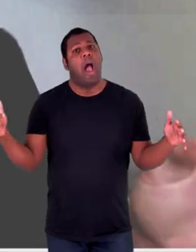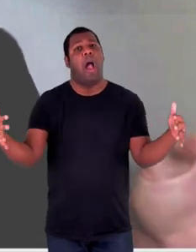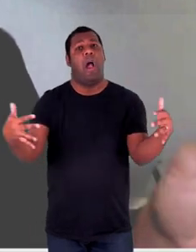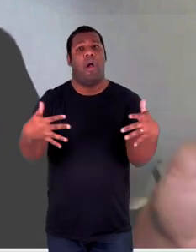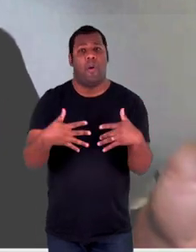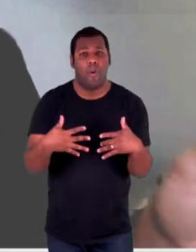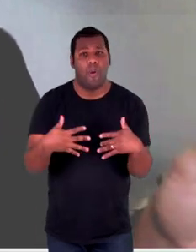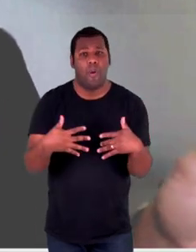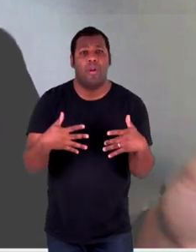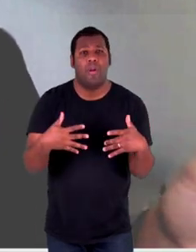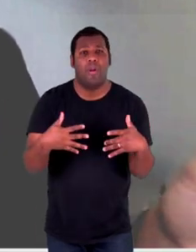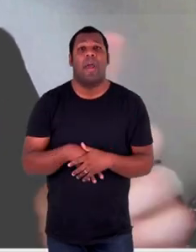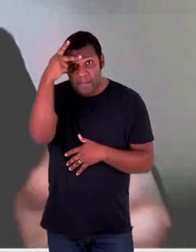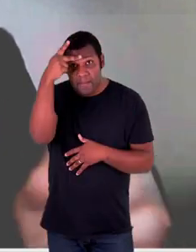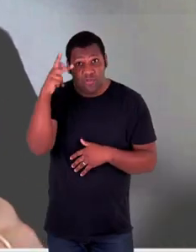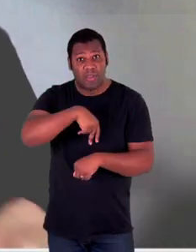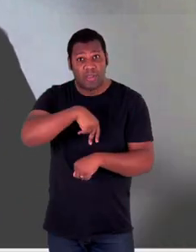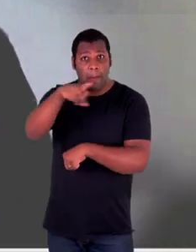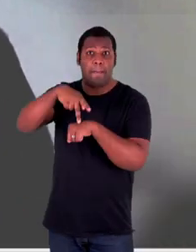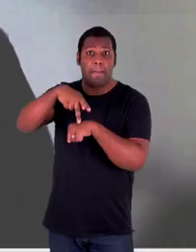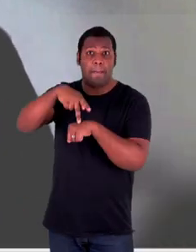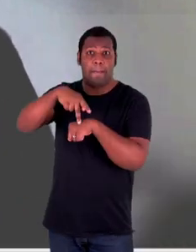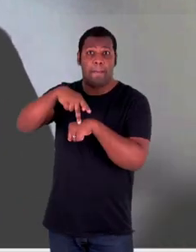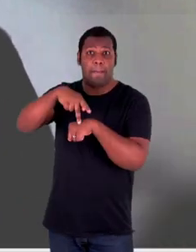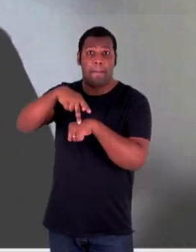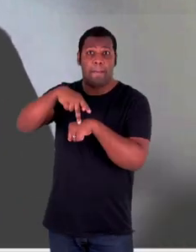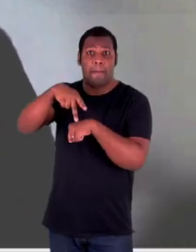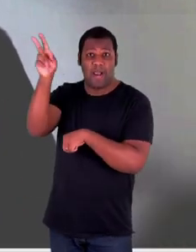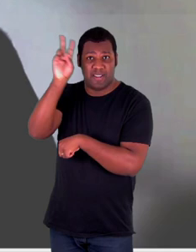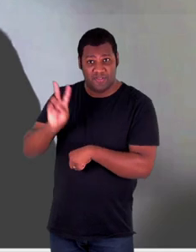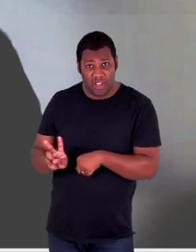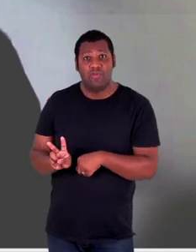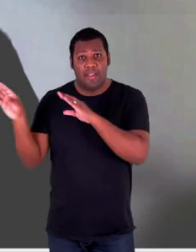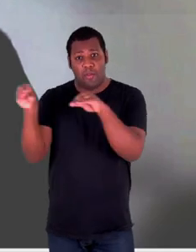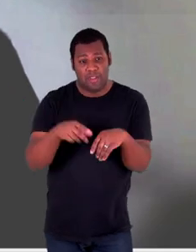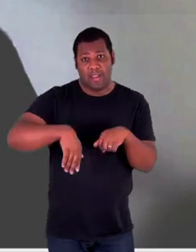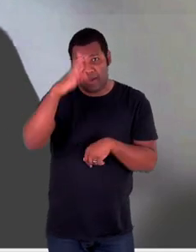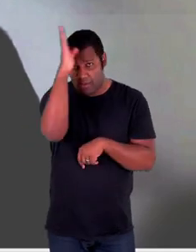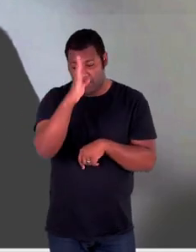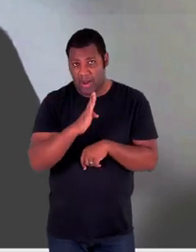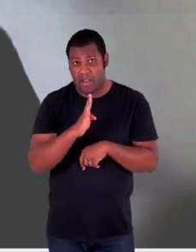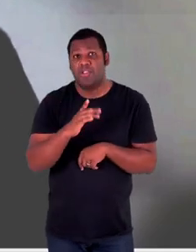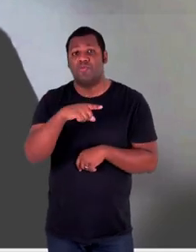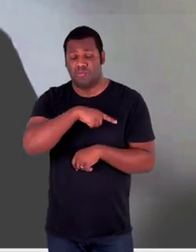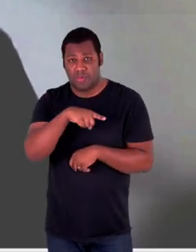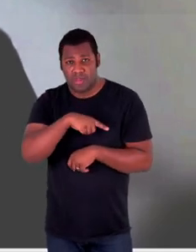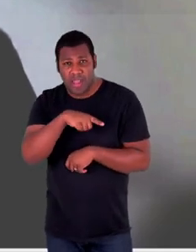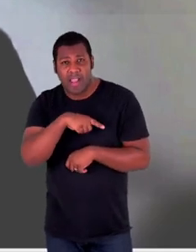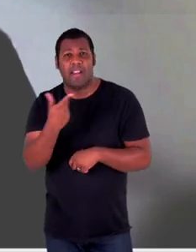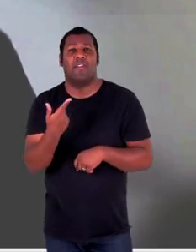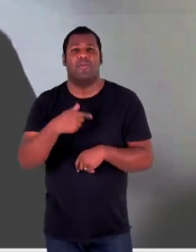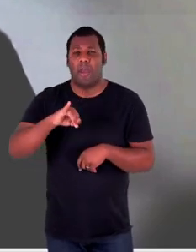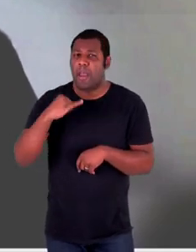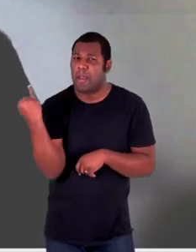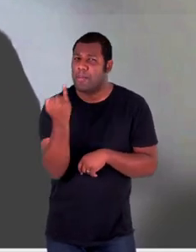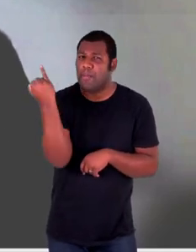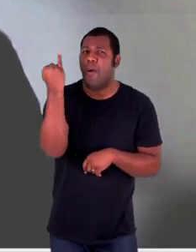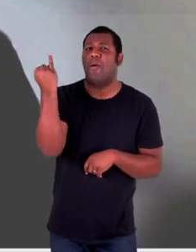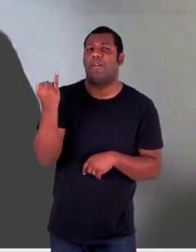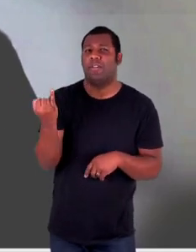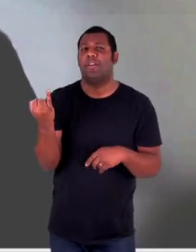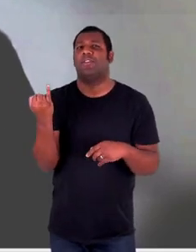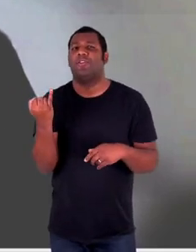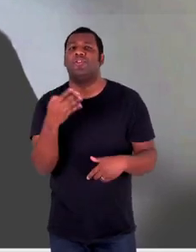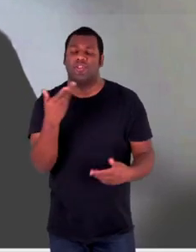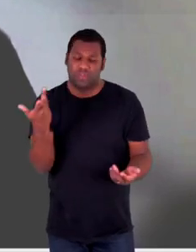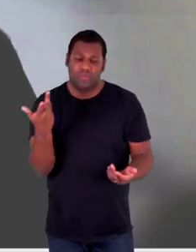país da Venezuela até o Estado brasileiro podem fornecer um cabedal relevante de experiências institucionais assumidas